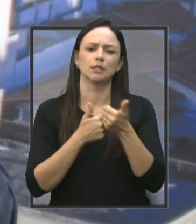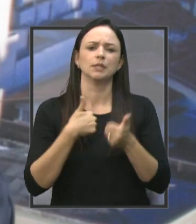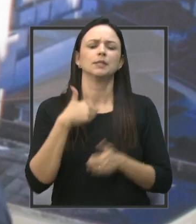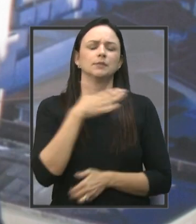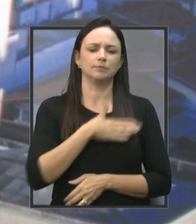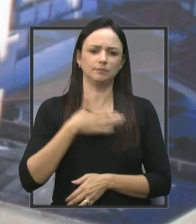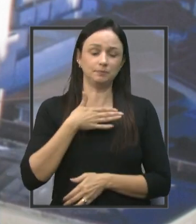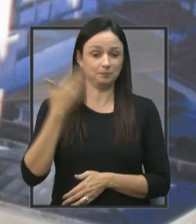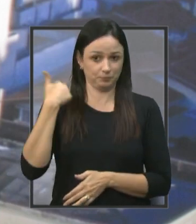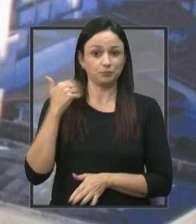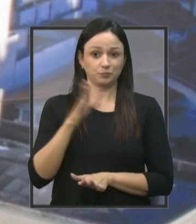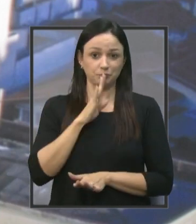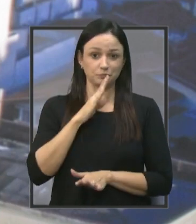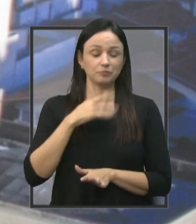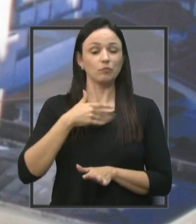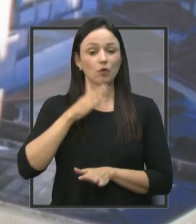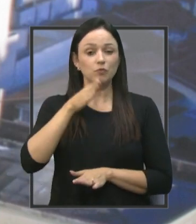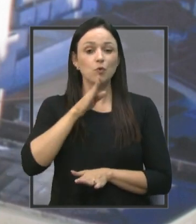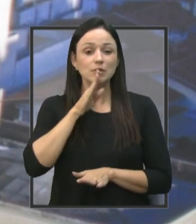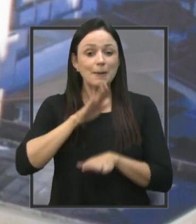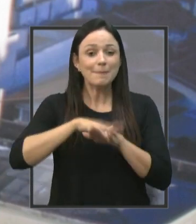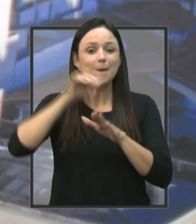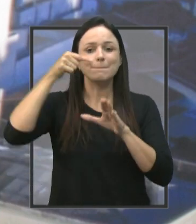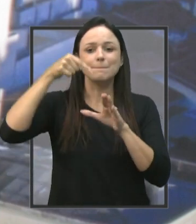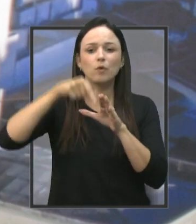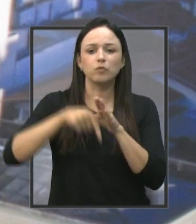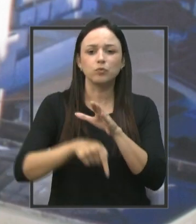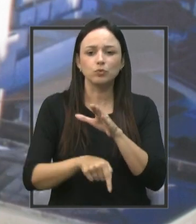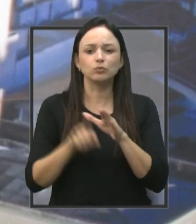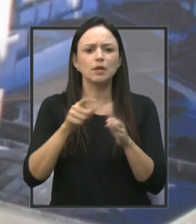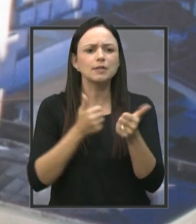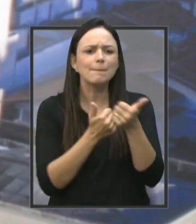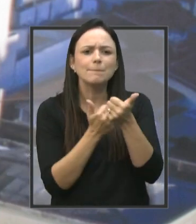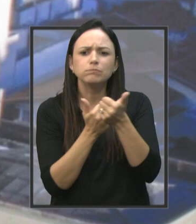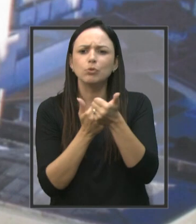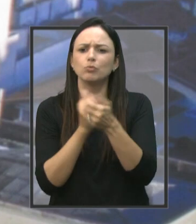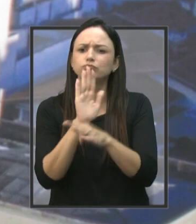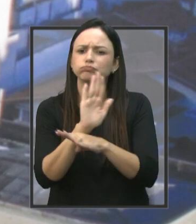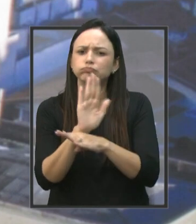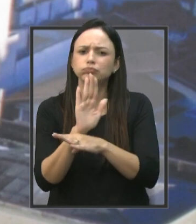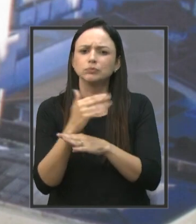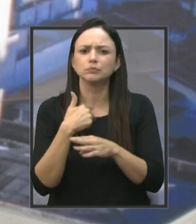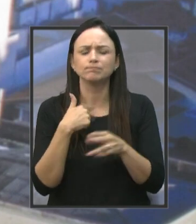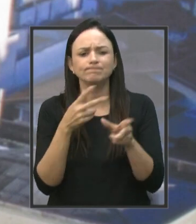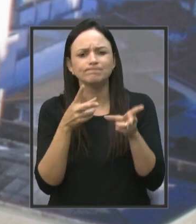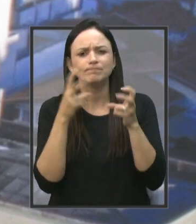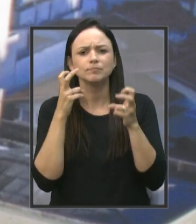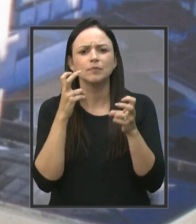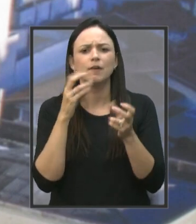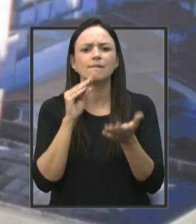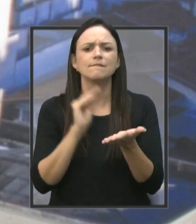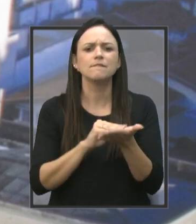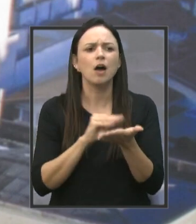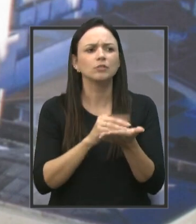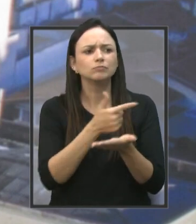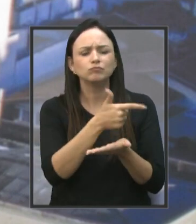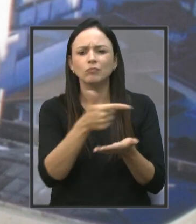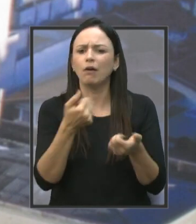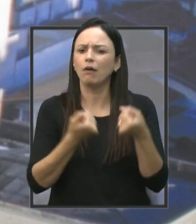prazer de conhecer mais profundamente esse aparato, e nós notamos. Eu mesmo notei a falta de um veículo